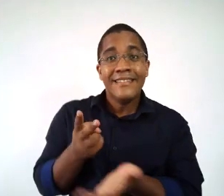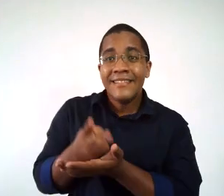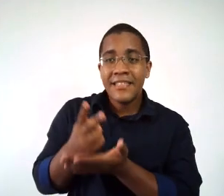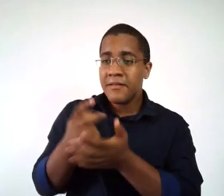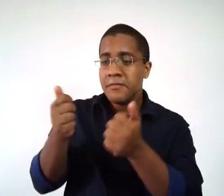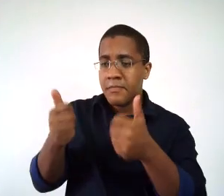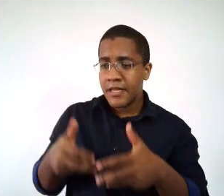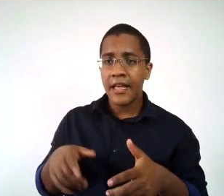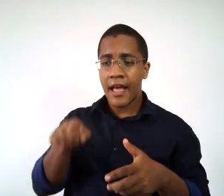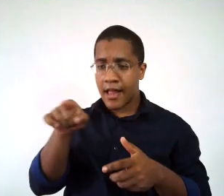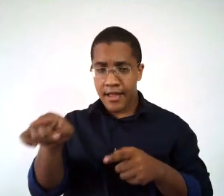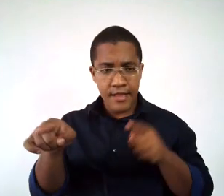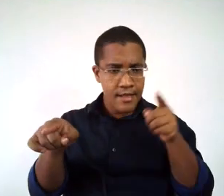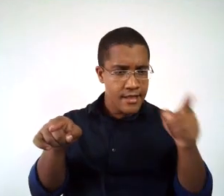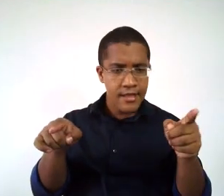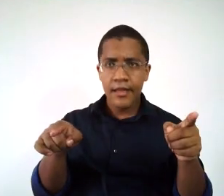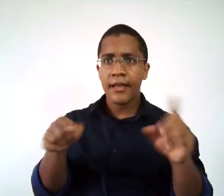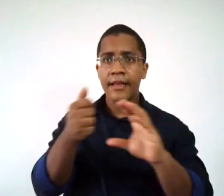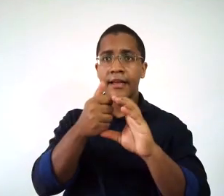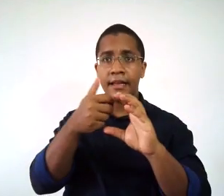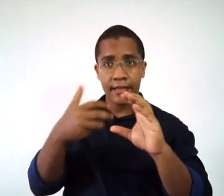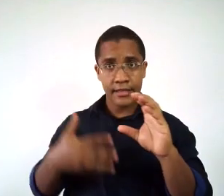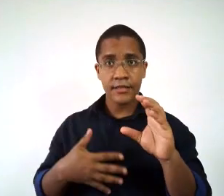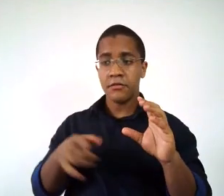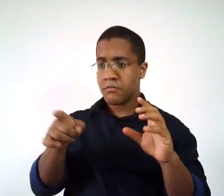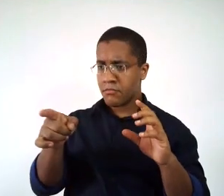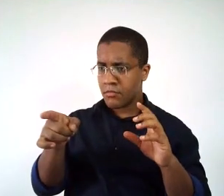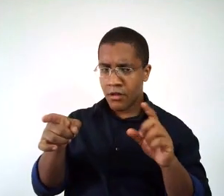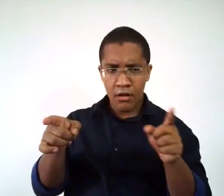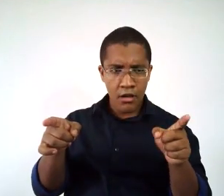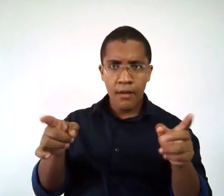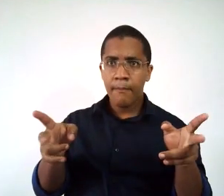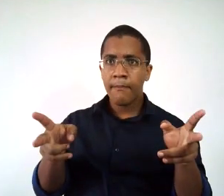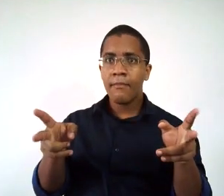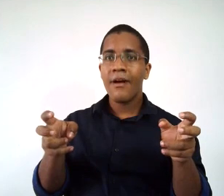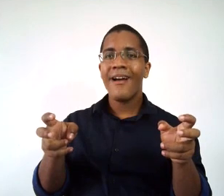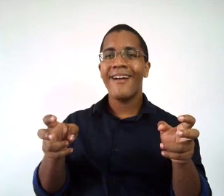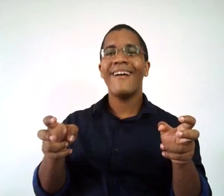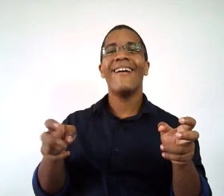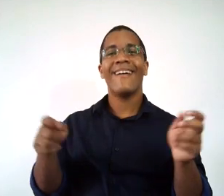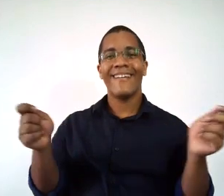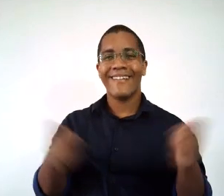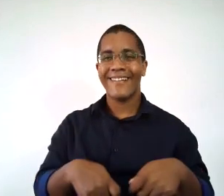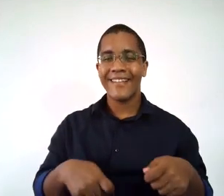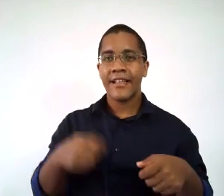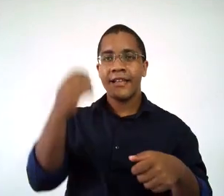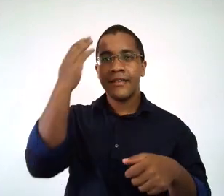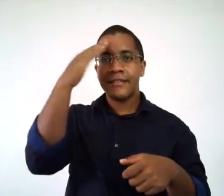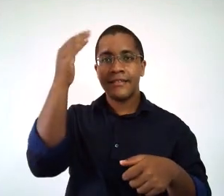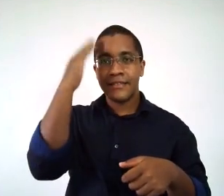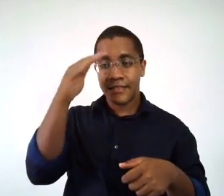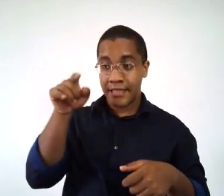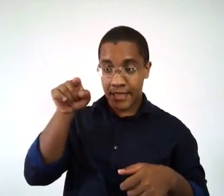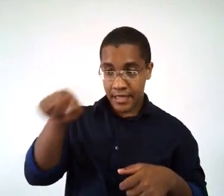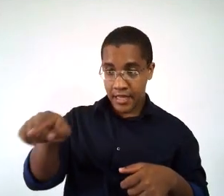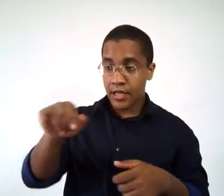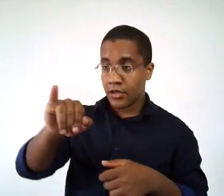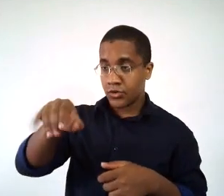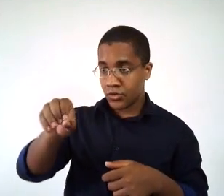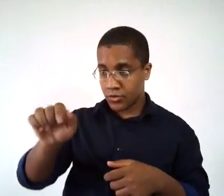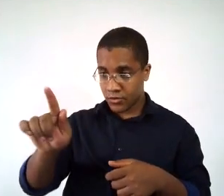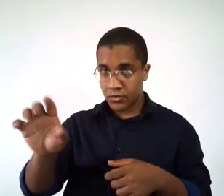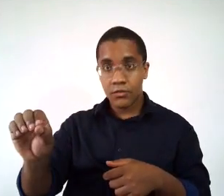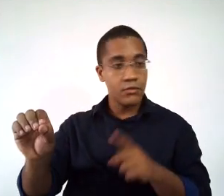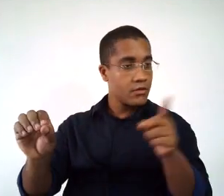falando nisso e enfatizando porque são exatamente essas características que você vai conseguir identificar melhor a